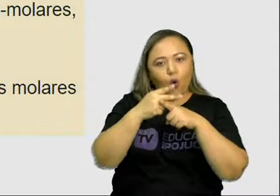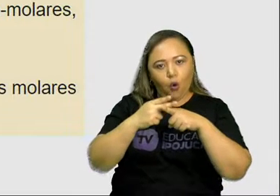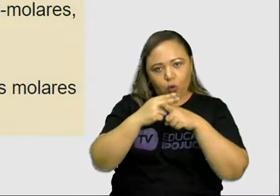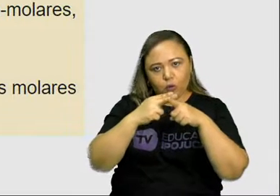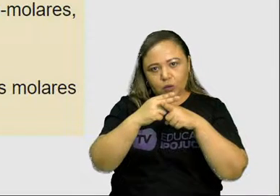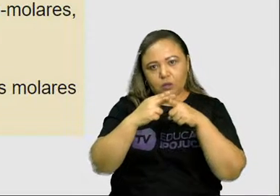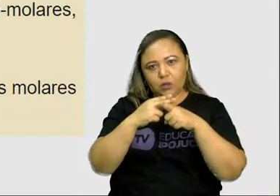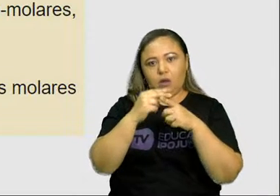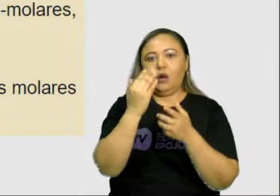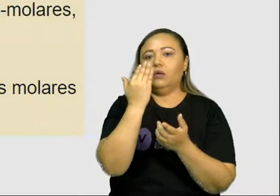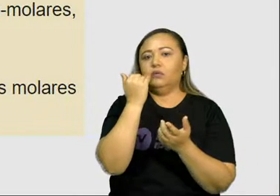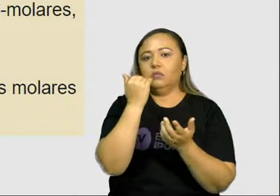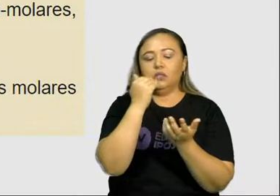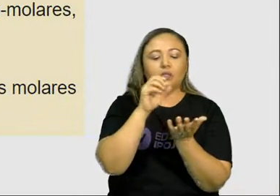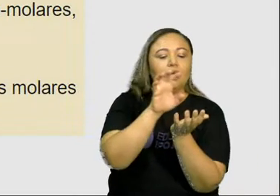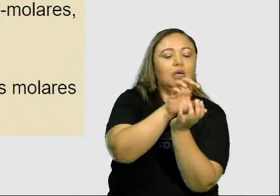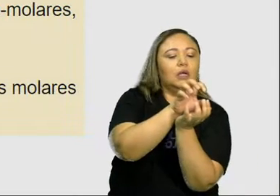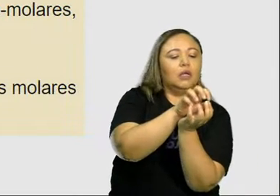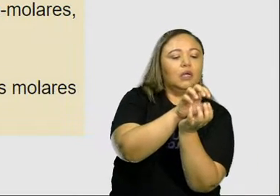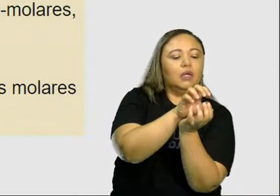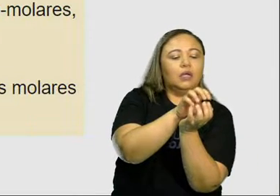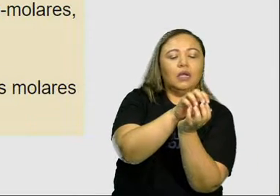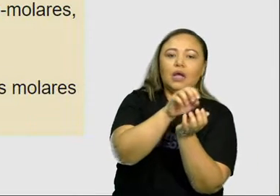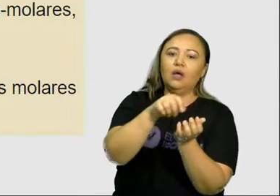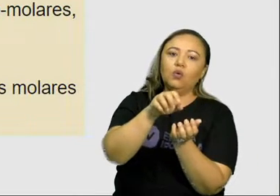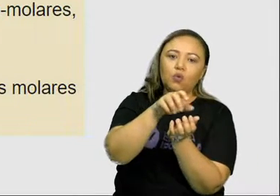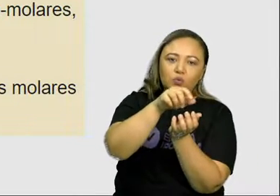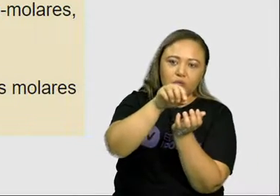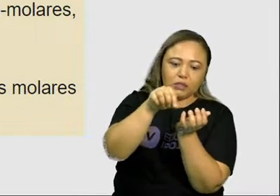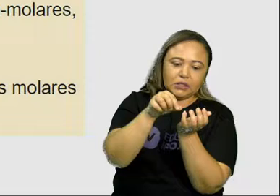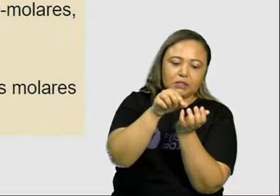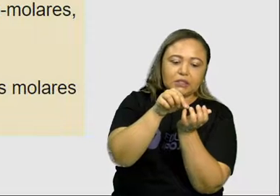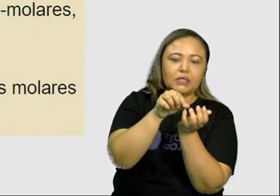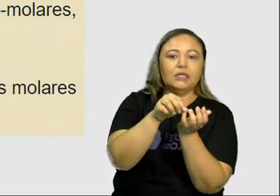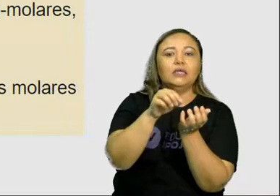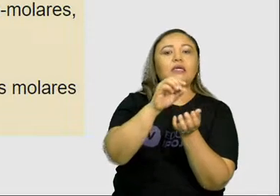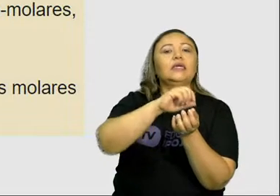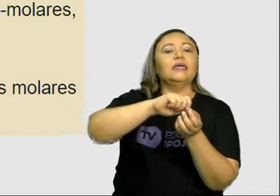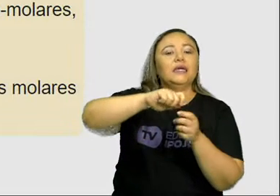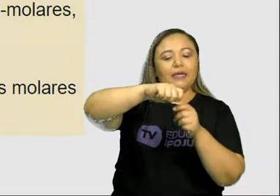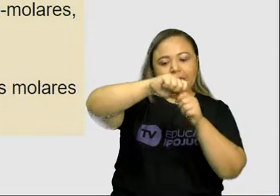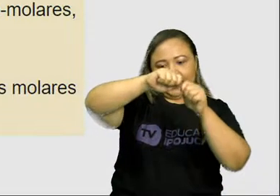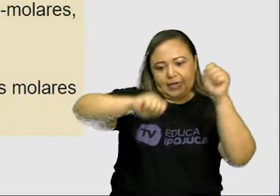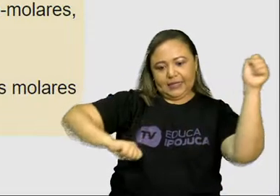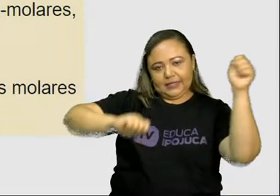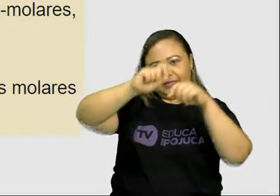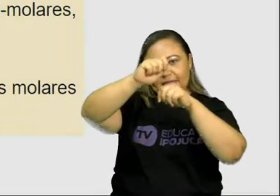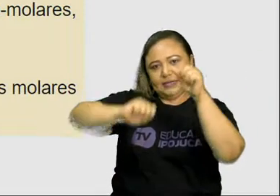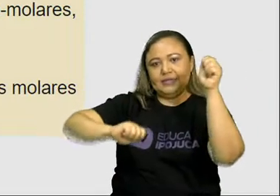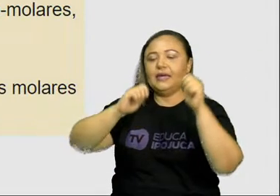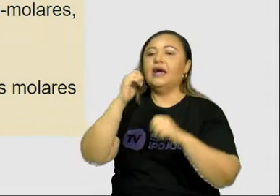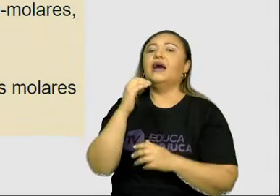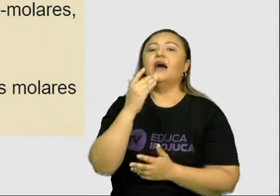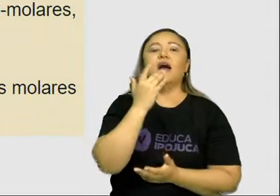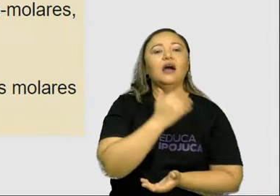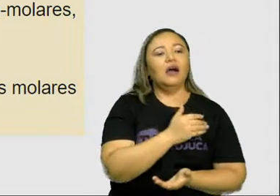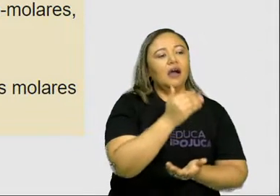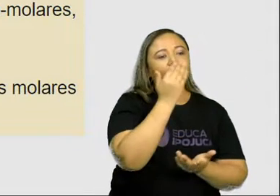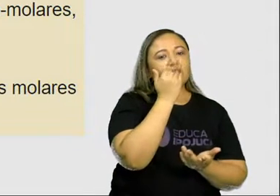caninos servem para rasgar a comida. Eles parecem dentes. de cachorro.